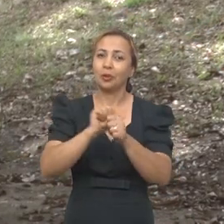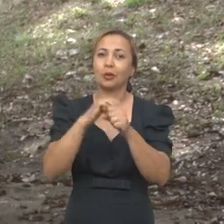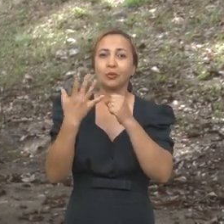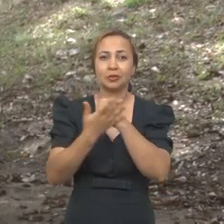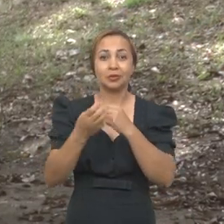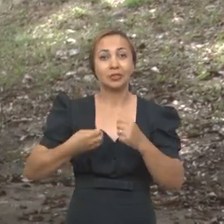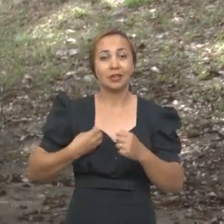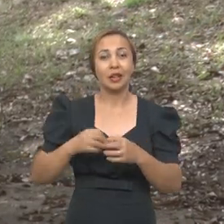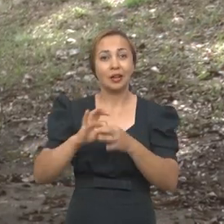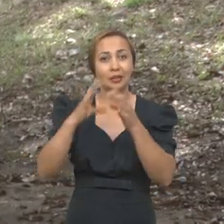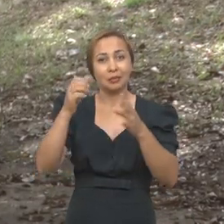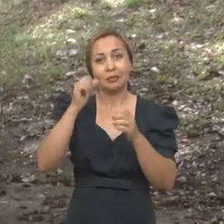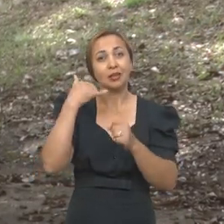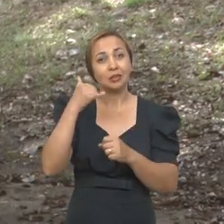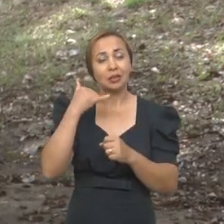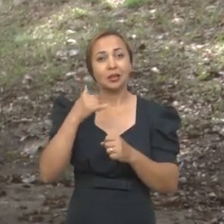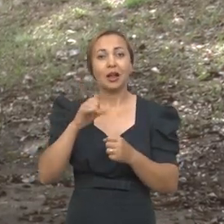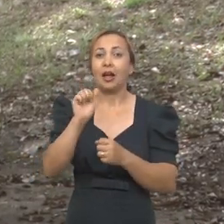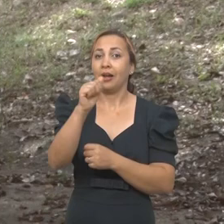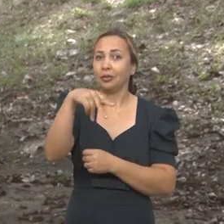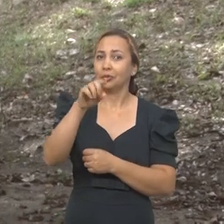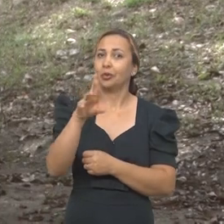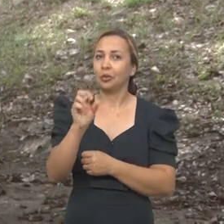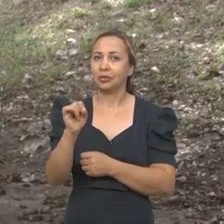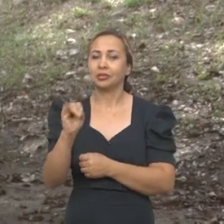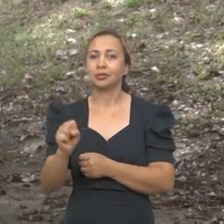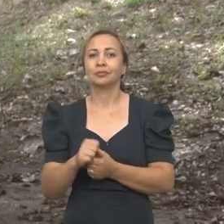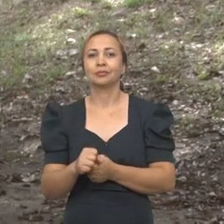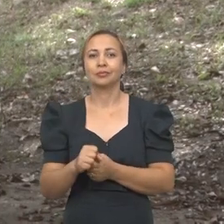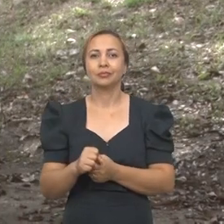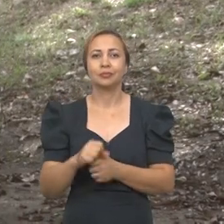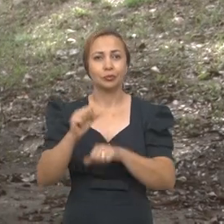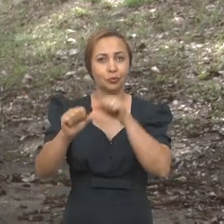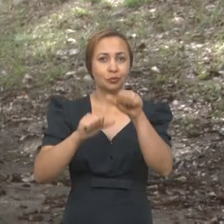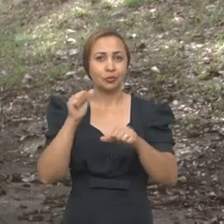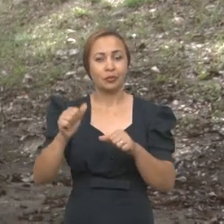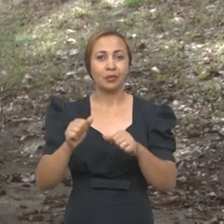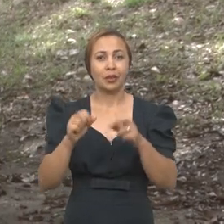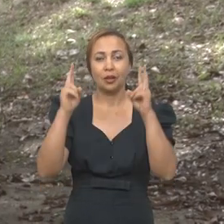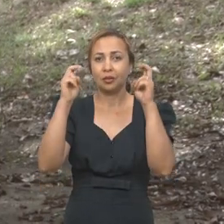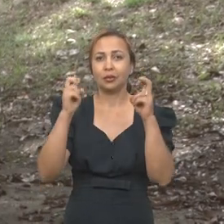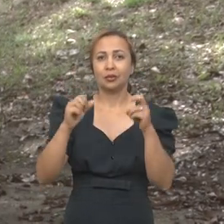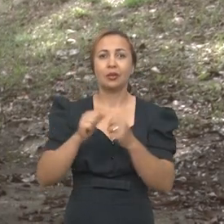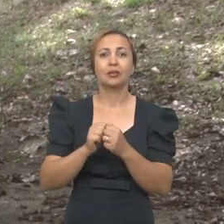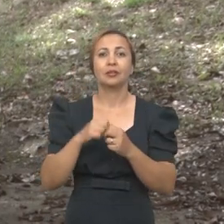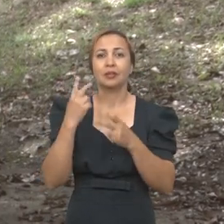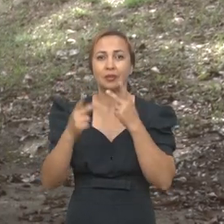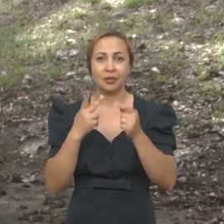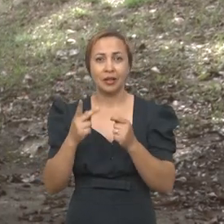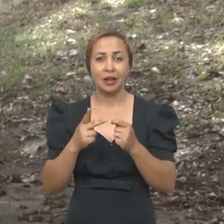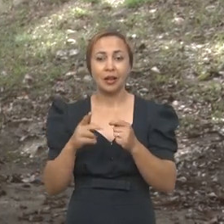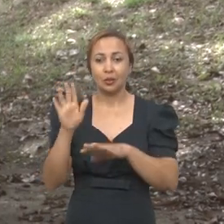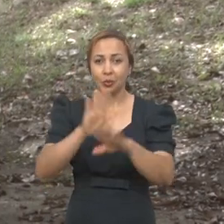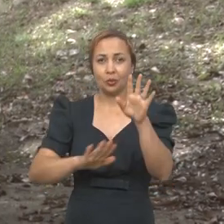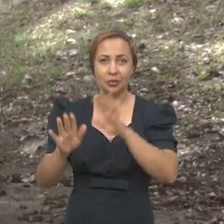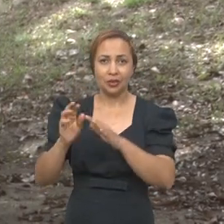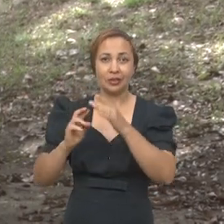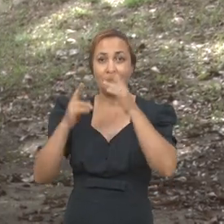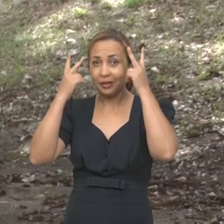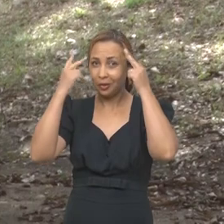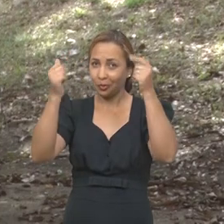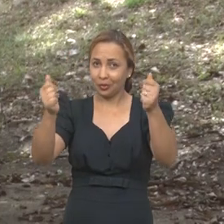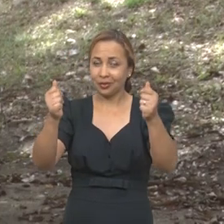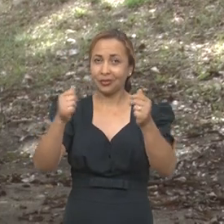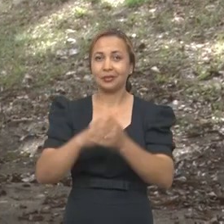Covid está disponível para celulares com sistema Android. Agora, mudando de assunto, a gente vai falar sobre as defesas na natureza.